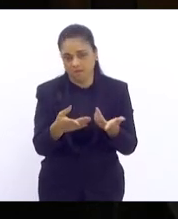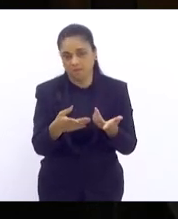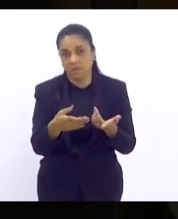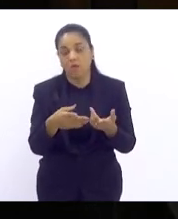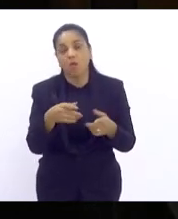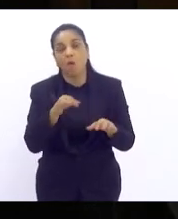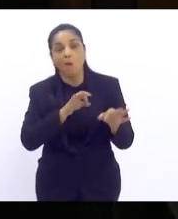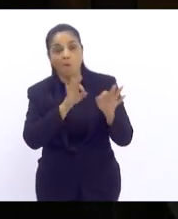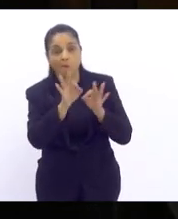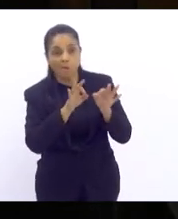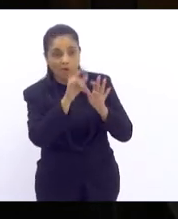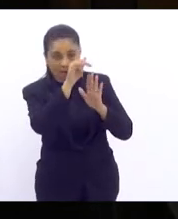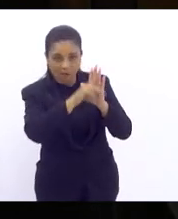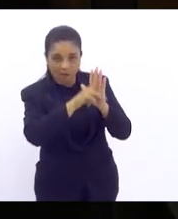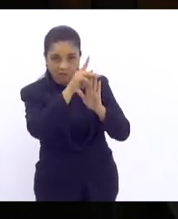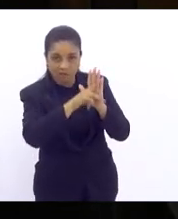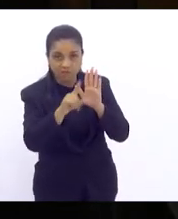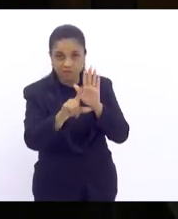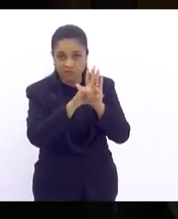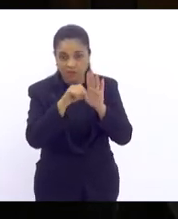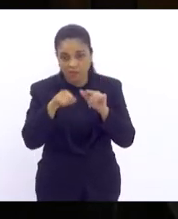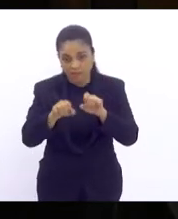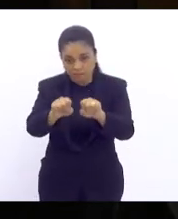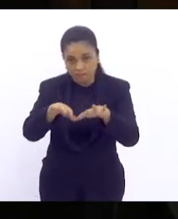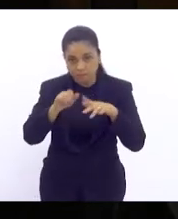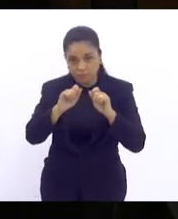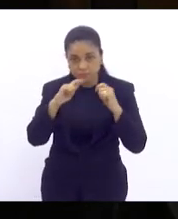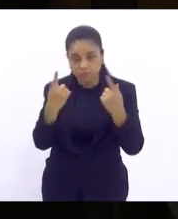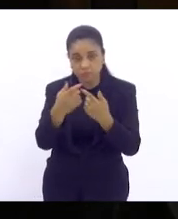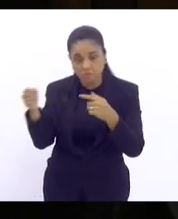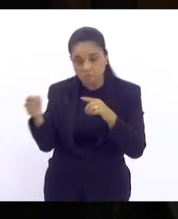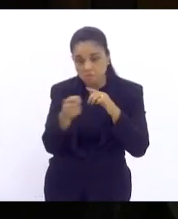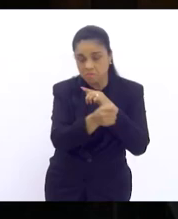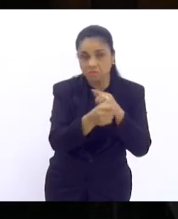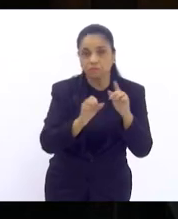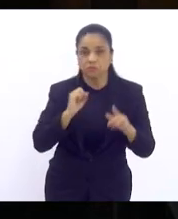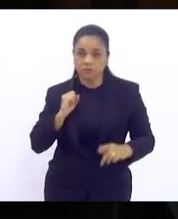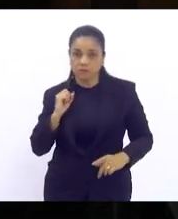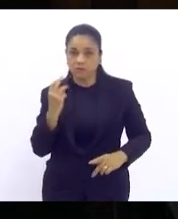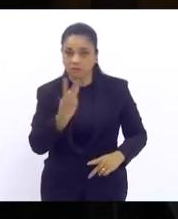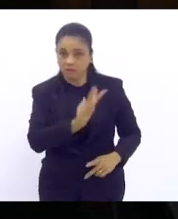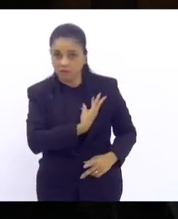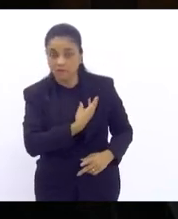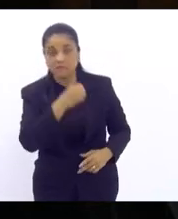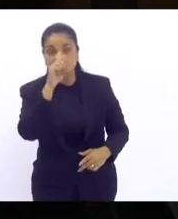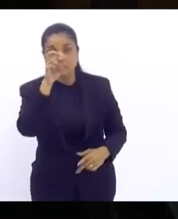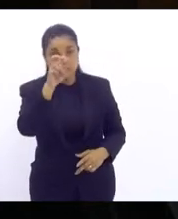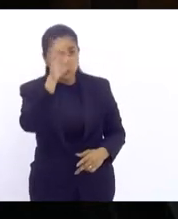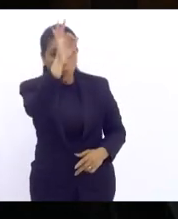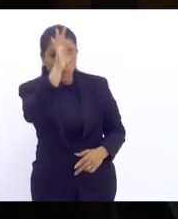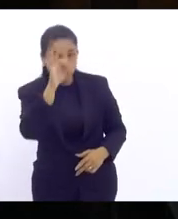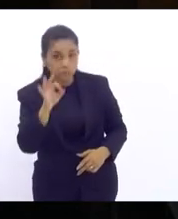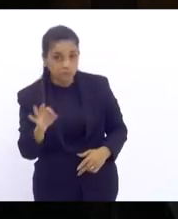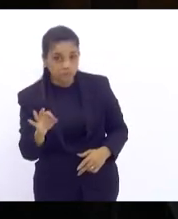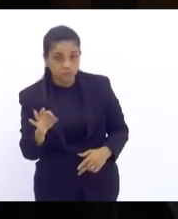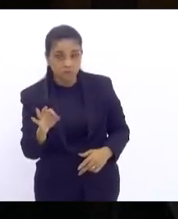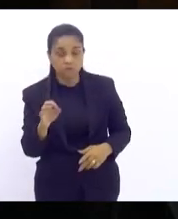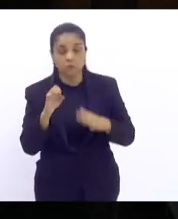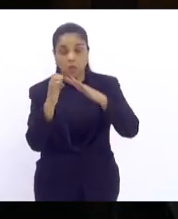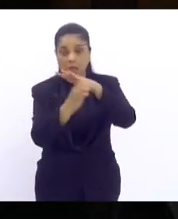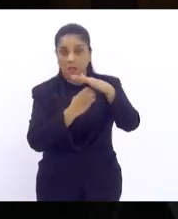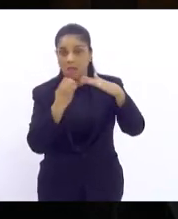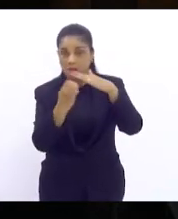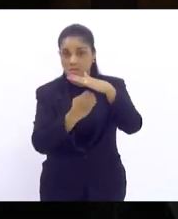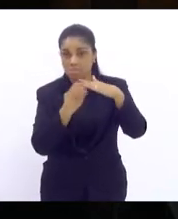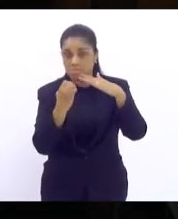um projeto de lei tramitando na casa de empregabilidade trans garantindo 5% da vaga em empresas que